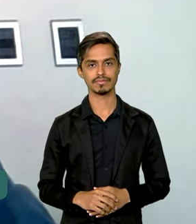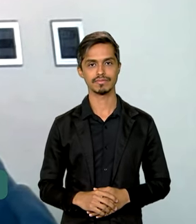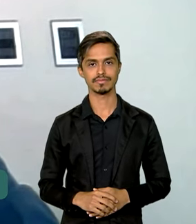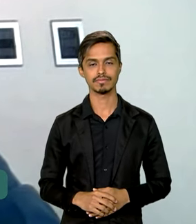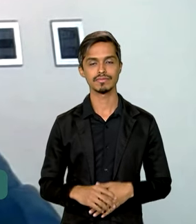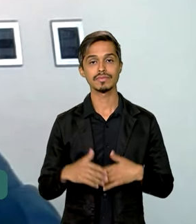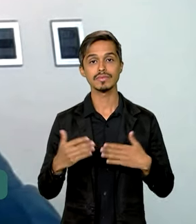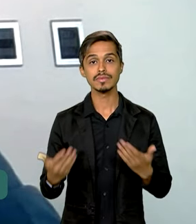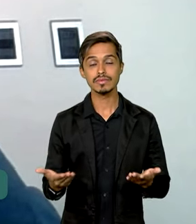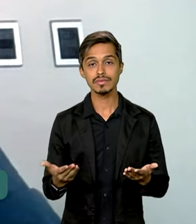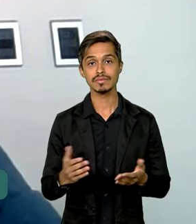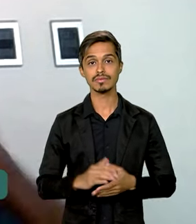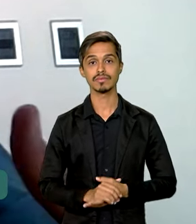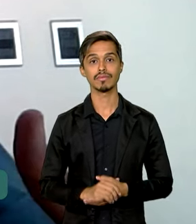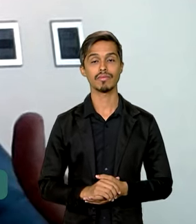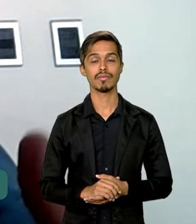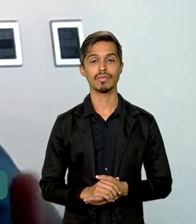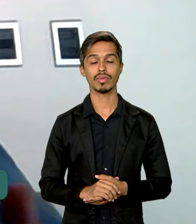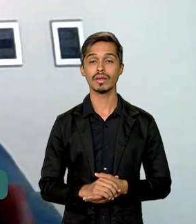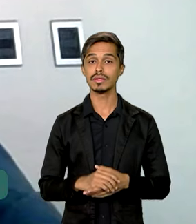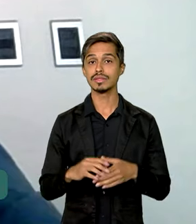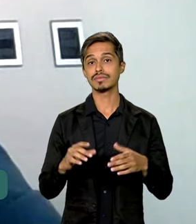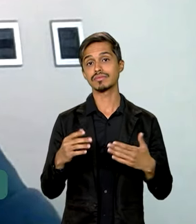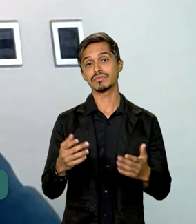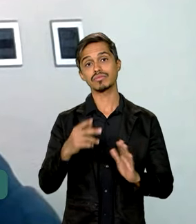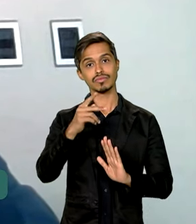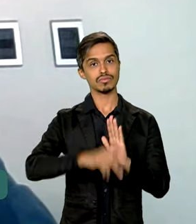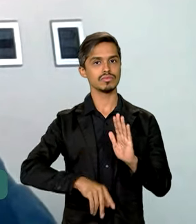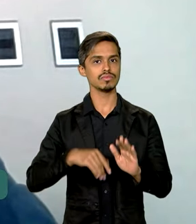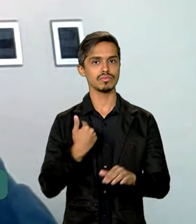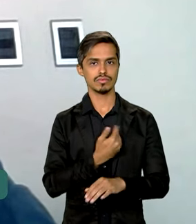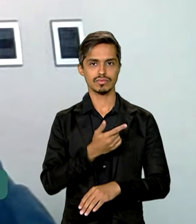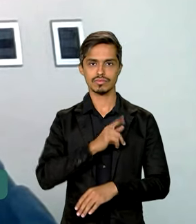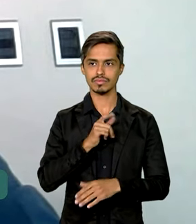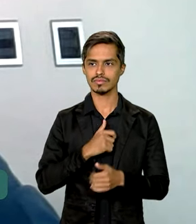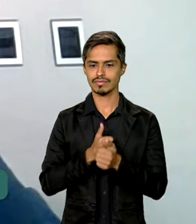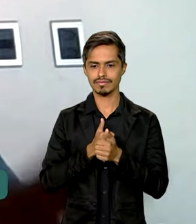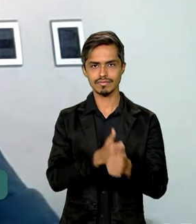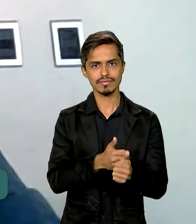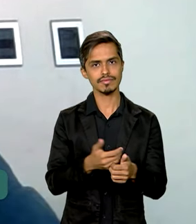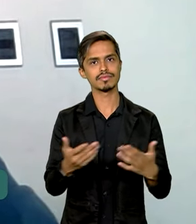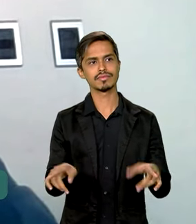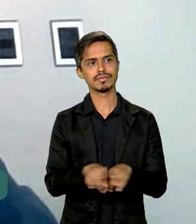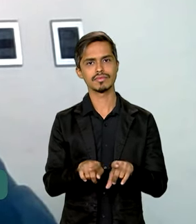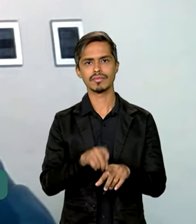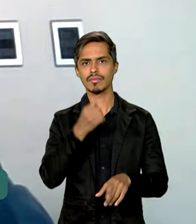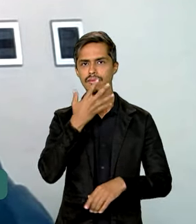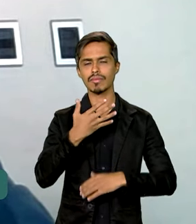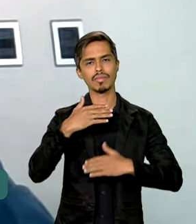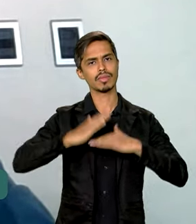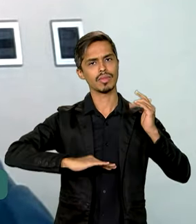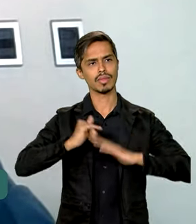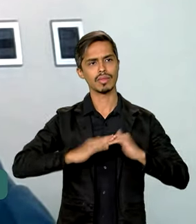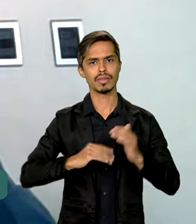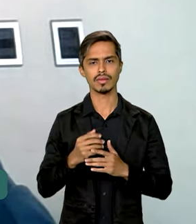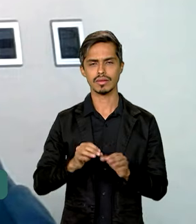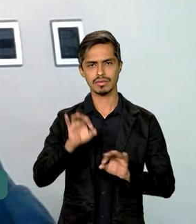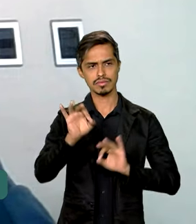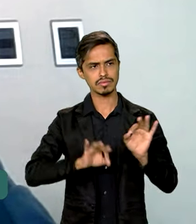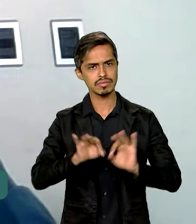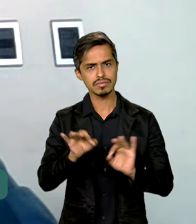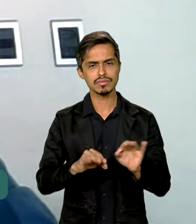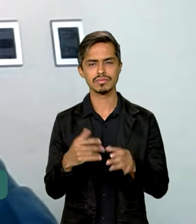população. Mas até pelos programas que a gente tem seguido e pelas boas práticas de gerenciamento de macro